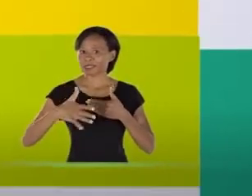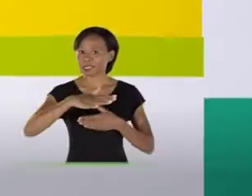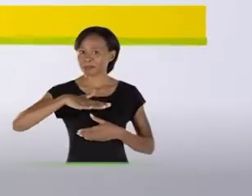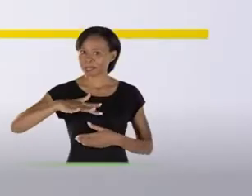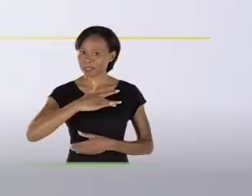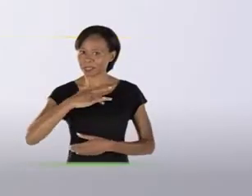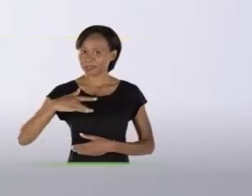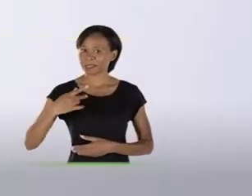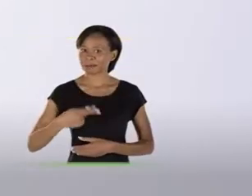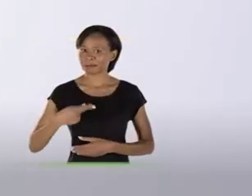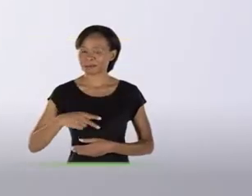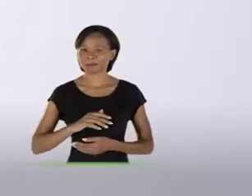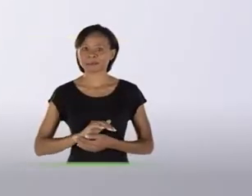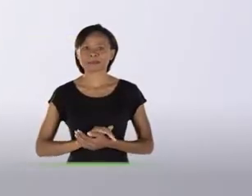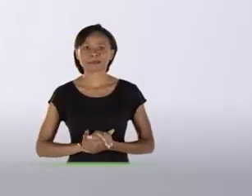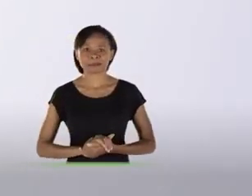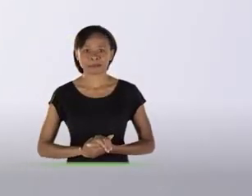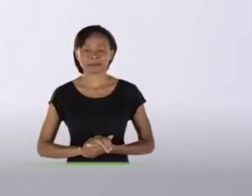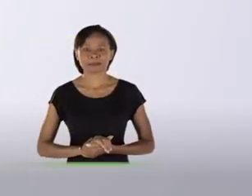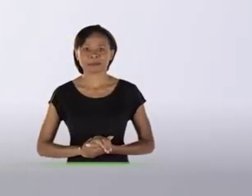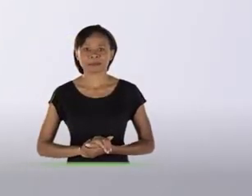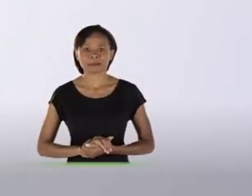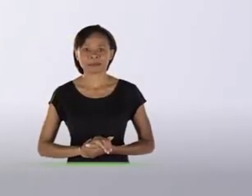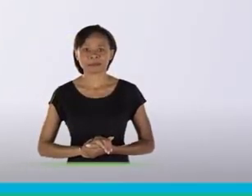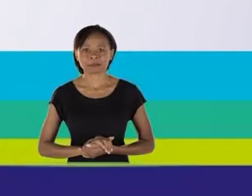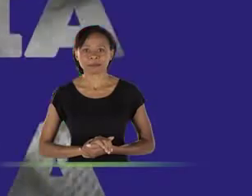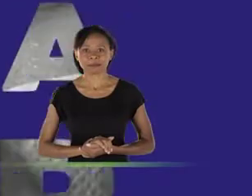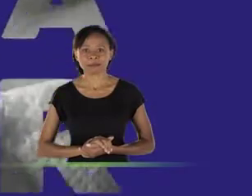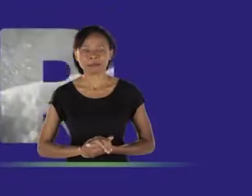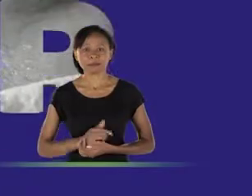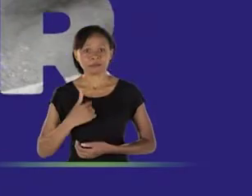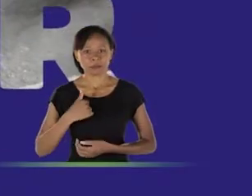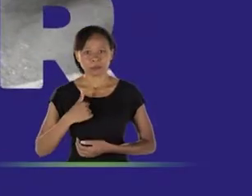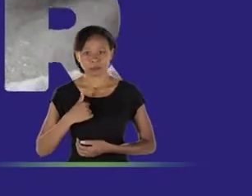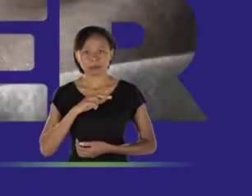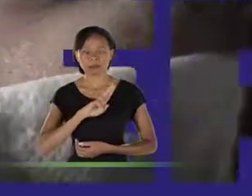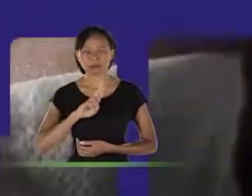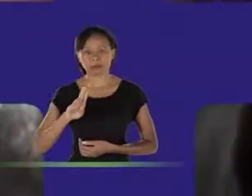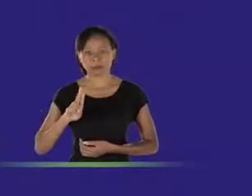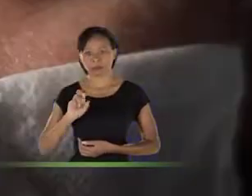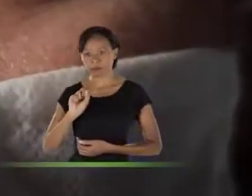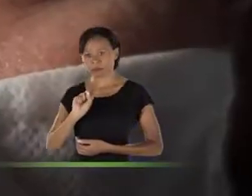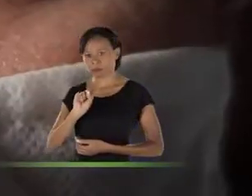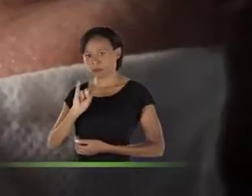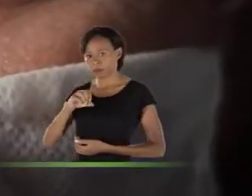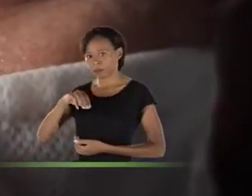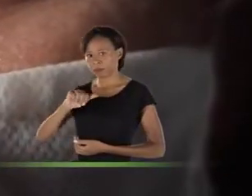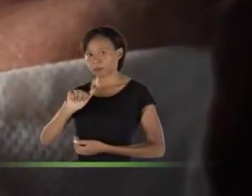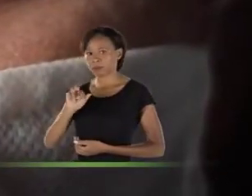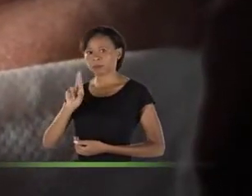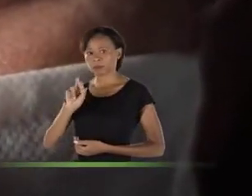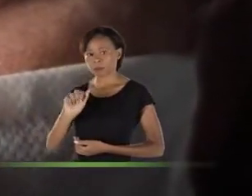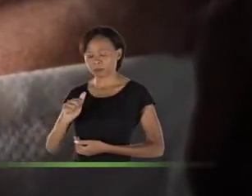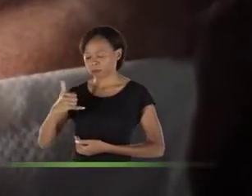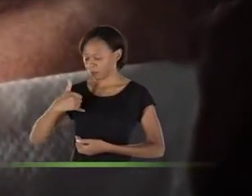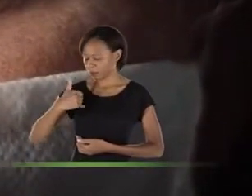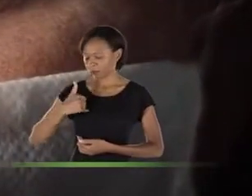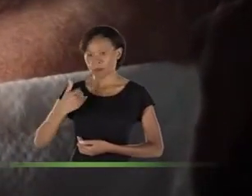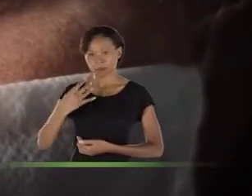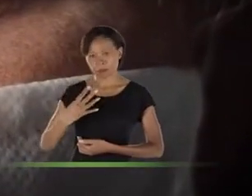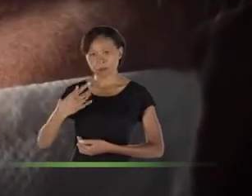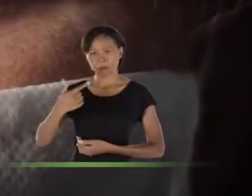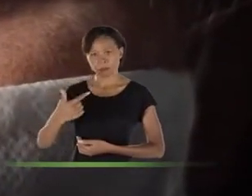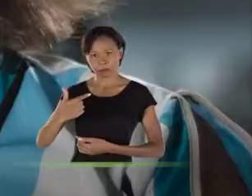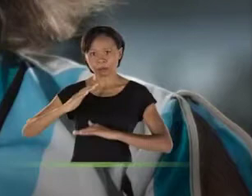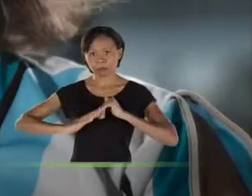João Vitor Xavier. Um novo horizonte para a saúde de BH. Meu nome é Simara Pinto Coelho, 42